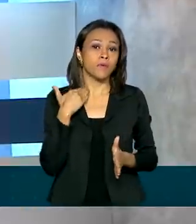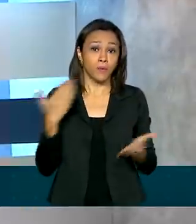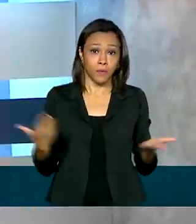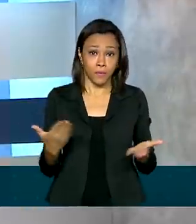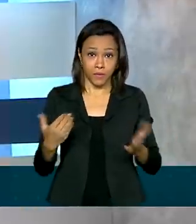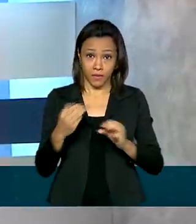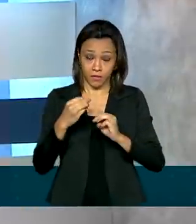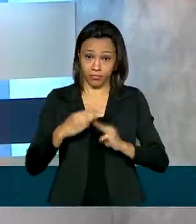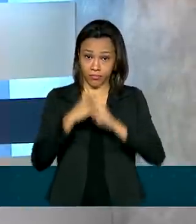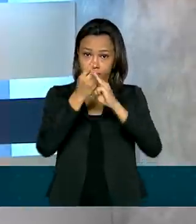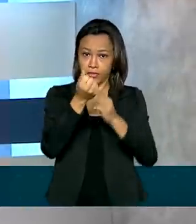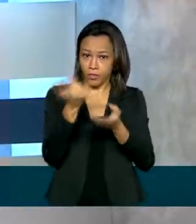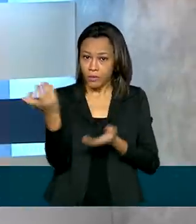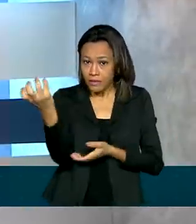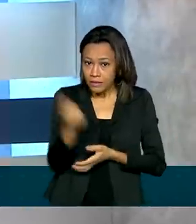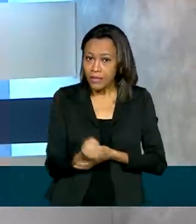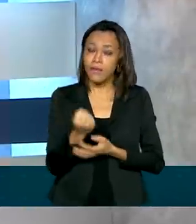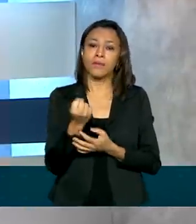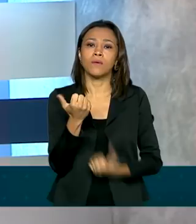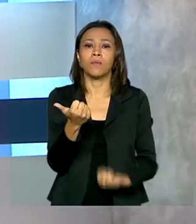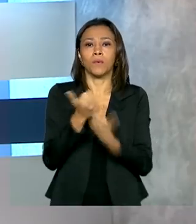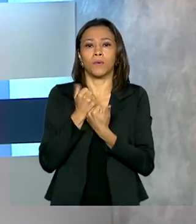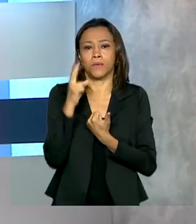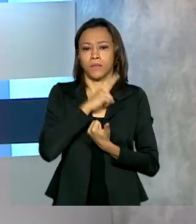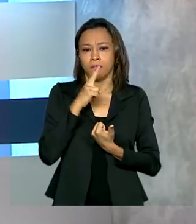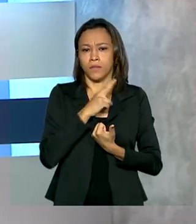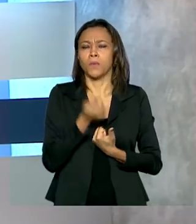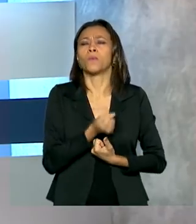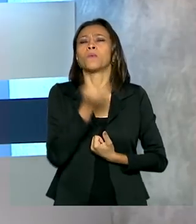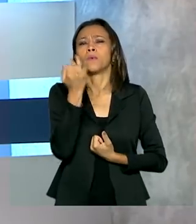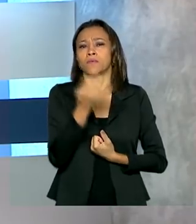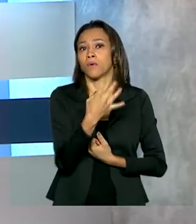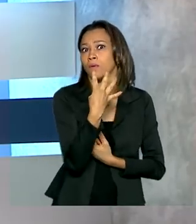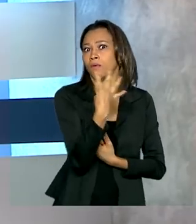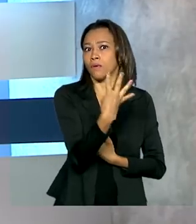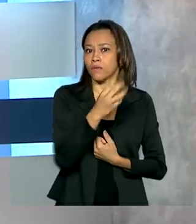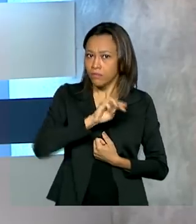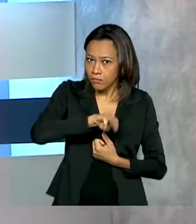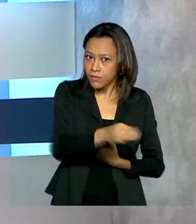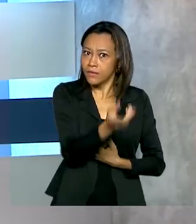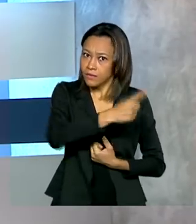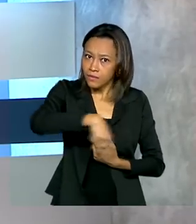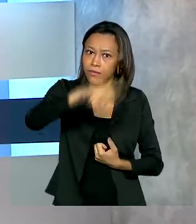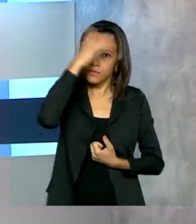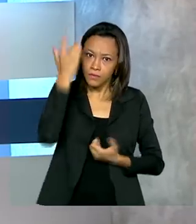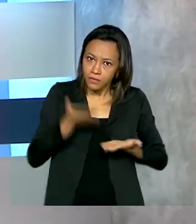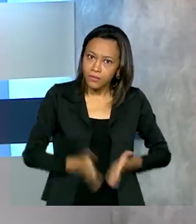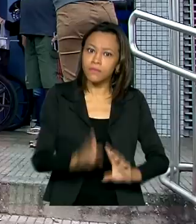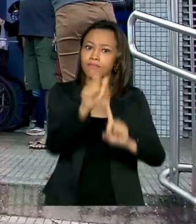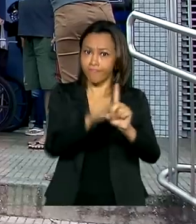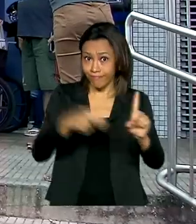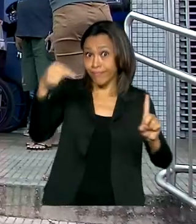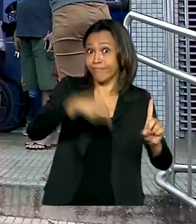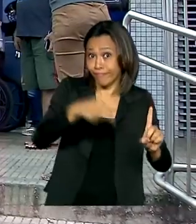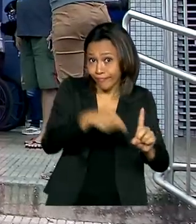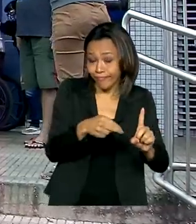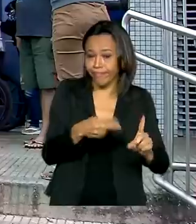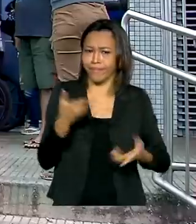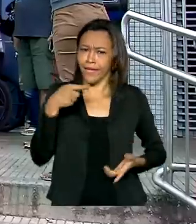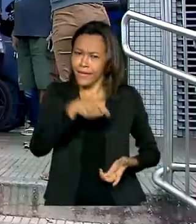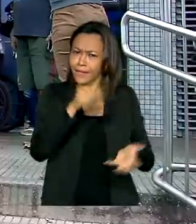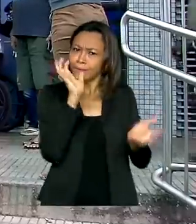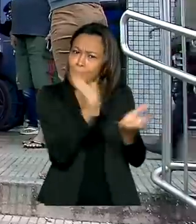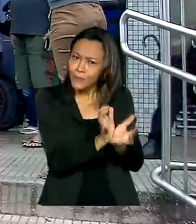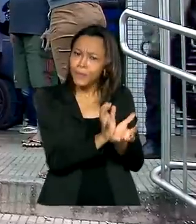o saque em dinheiro do auxílio emergencial para quase 4 milhões de trabalhadores nascidos em novembro. O grupo faz parte do